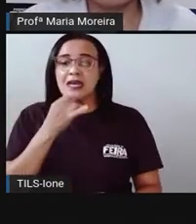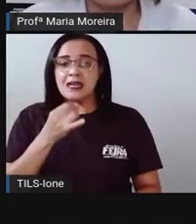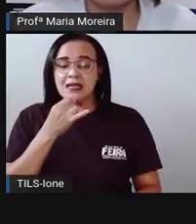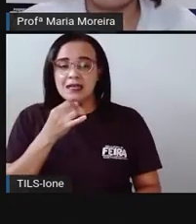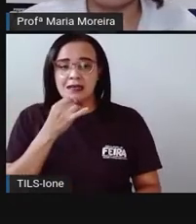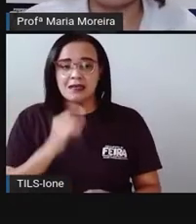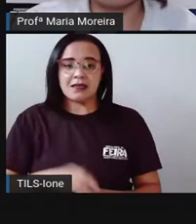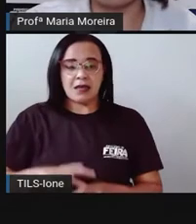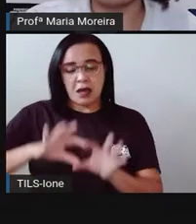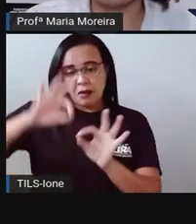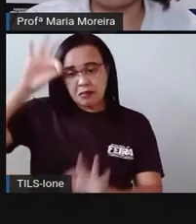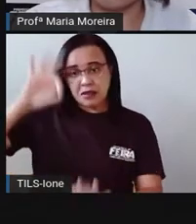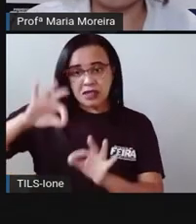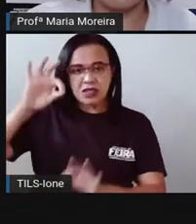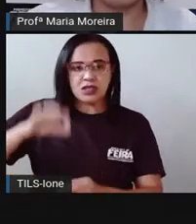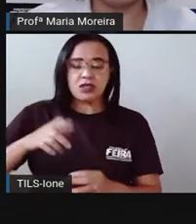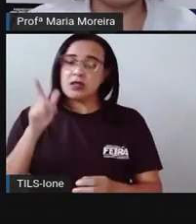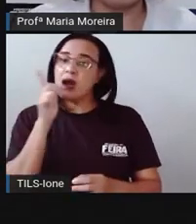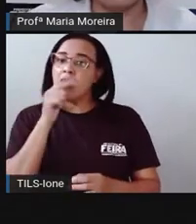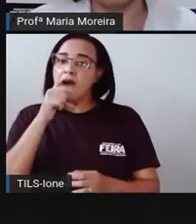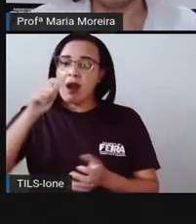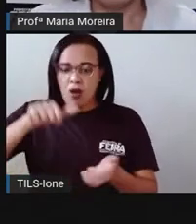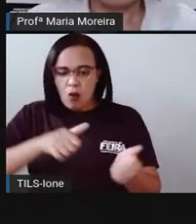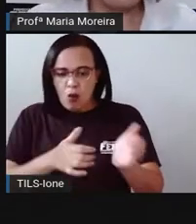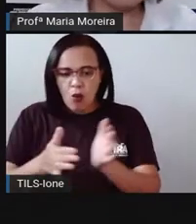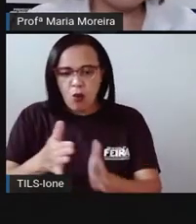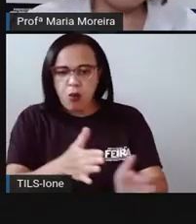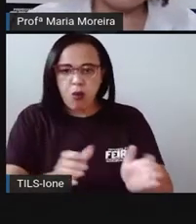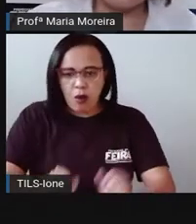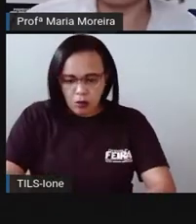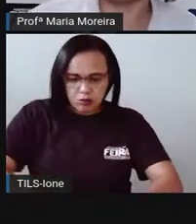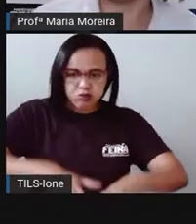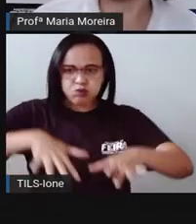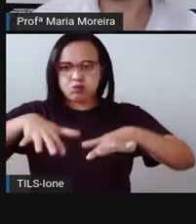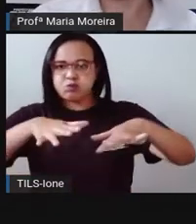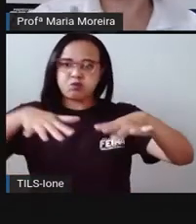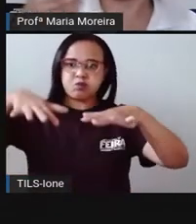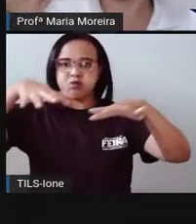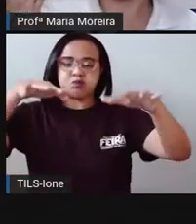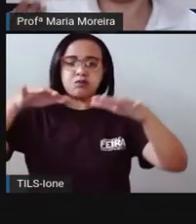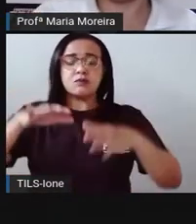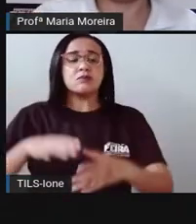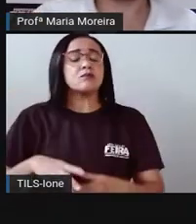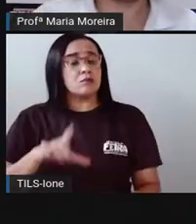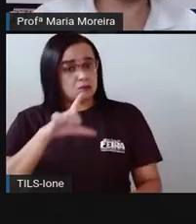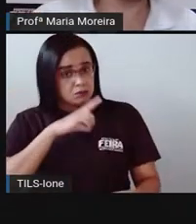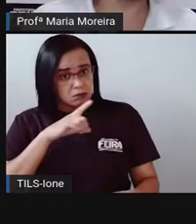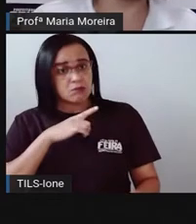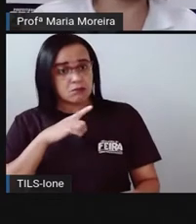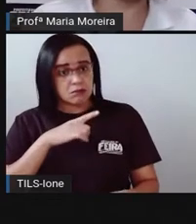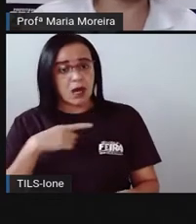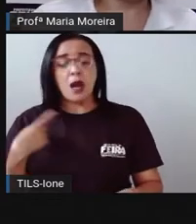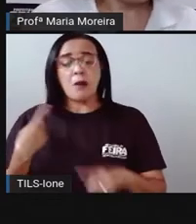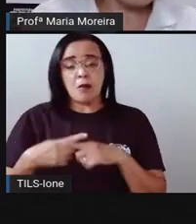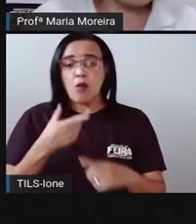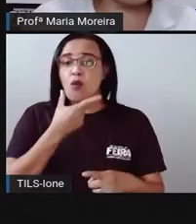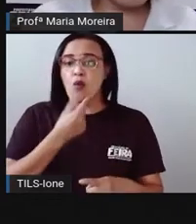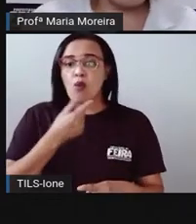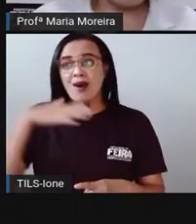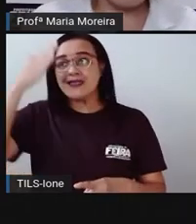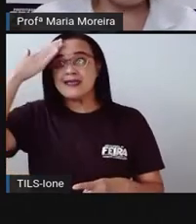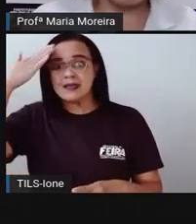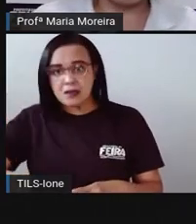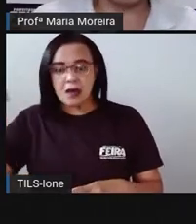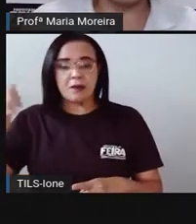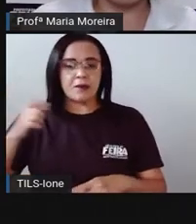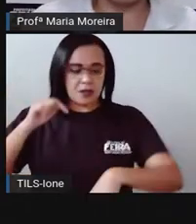medidas das cheias do rio, é só a gente lembrar aí do rio Nilo, entre outras coisas. Então, esse controle do tempo permitia que o homem, por exemplo, ele se